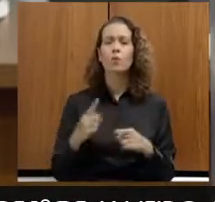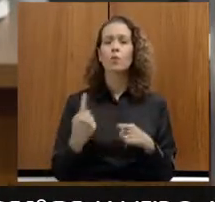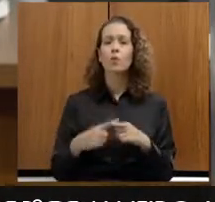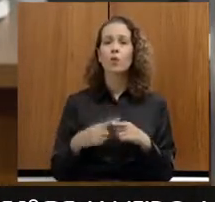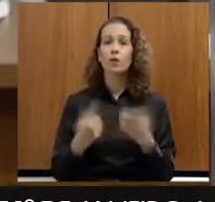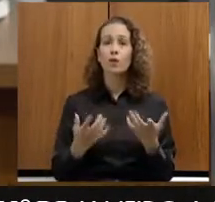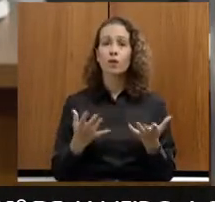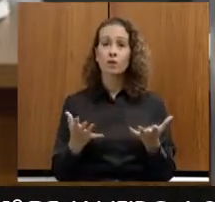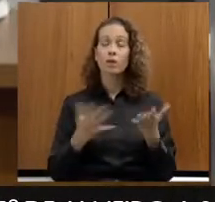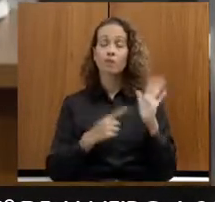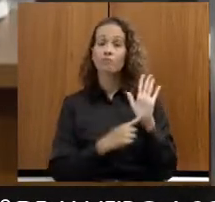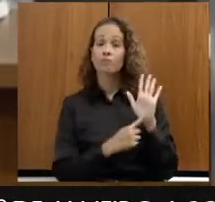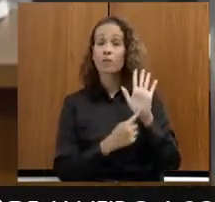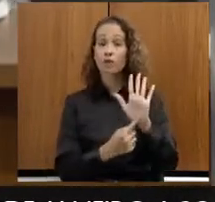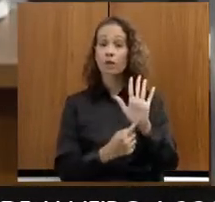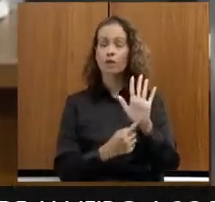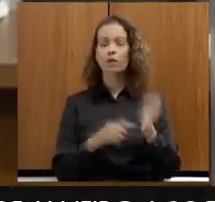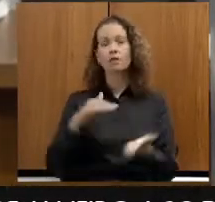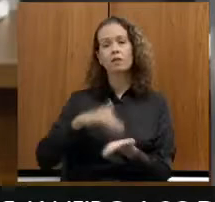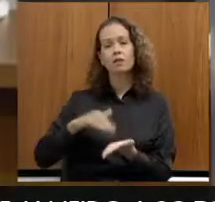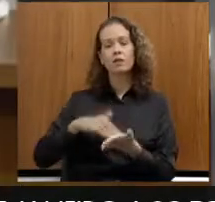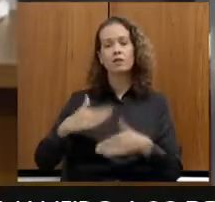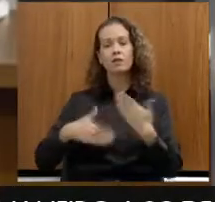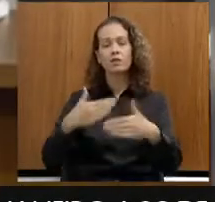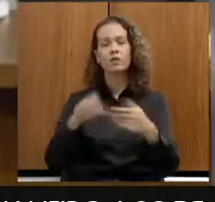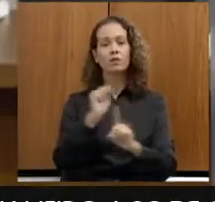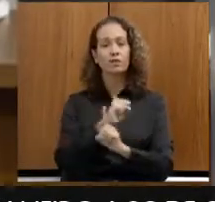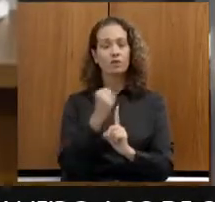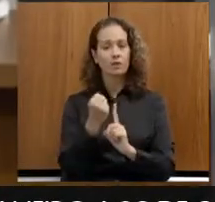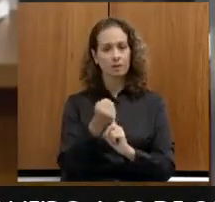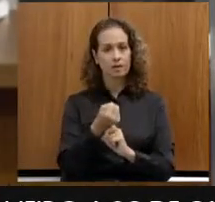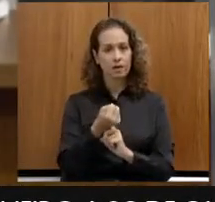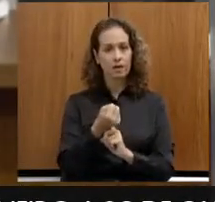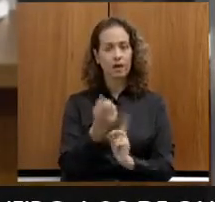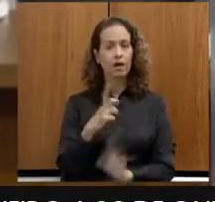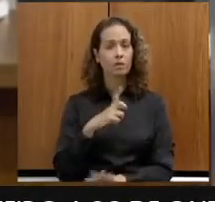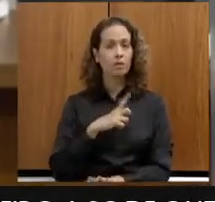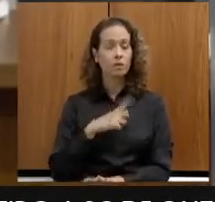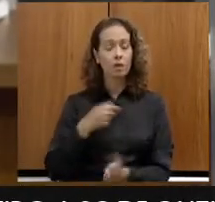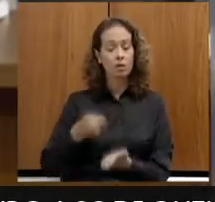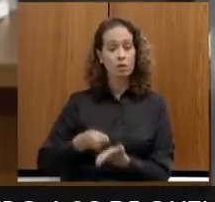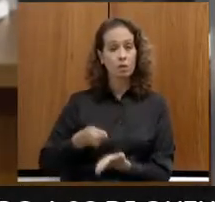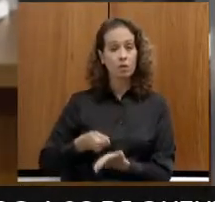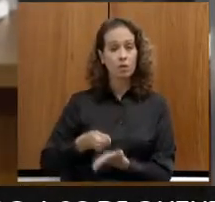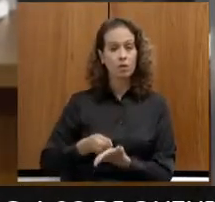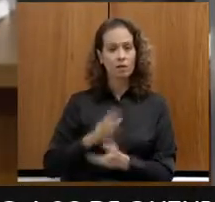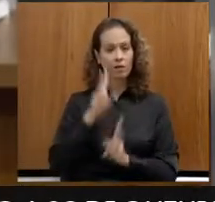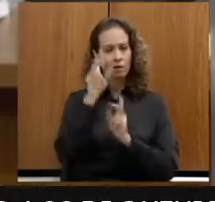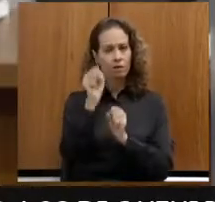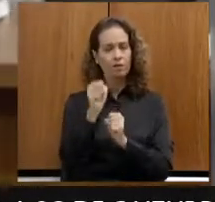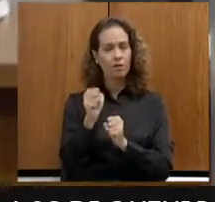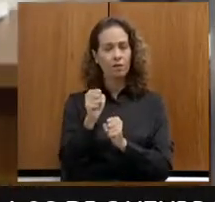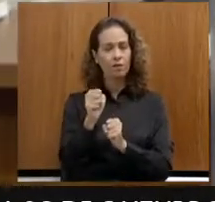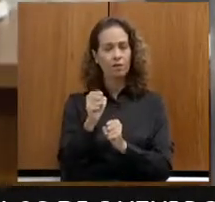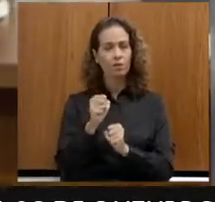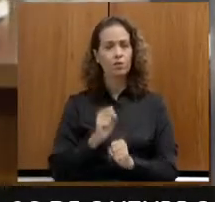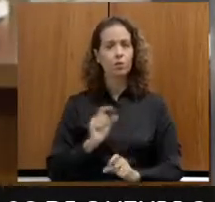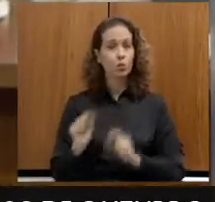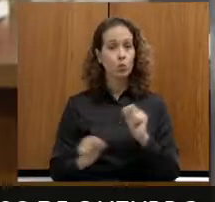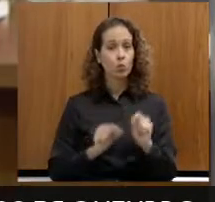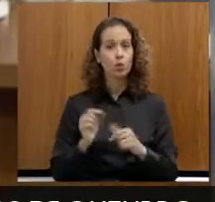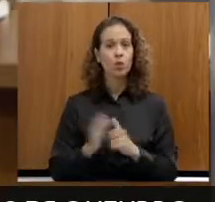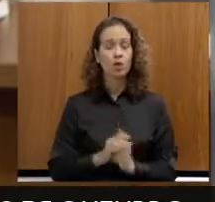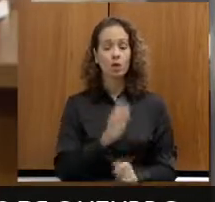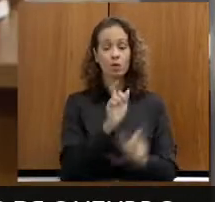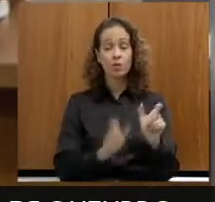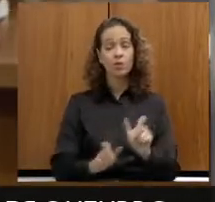gostaria de fazer um destaque, que a Secretaria de Desenvolvimento Social tem uma obrigação forte, mudar a vida